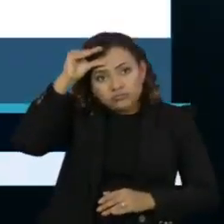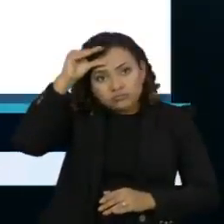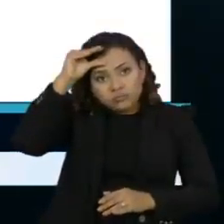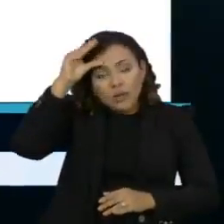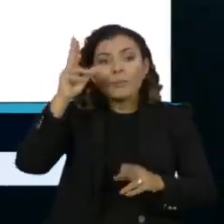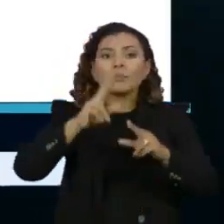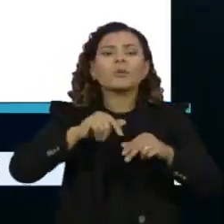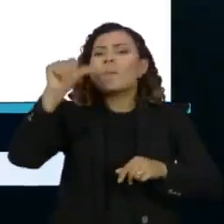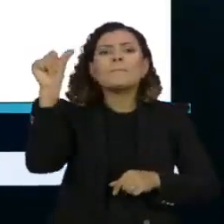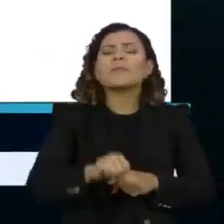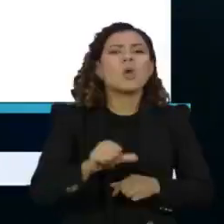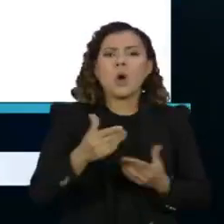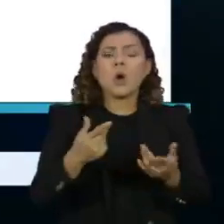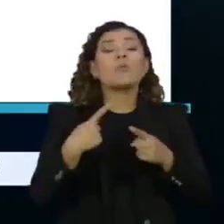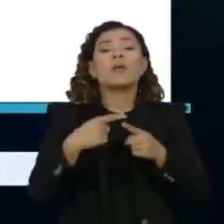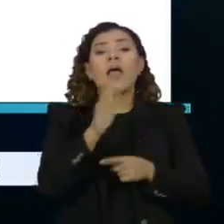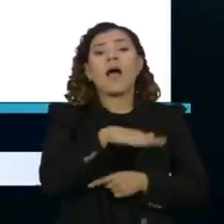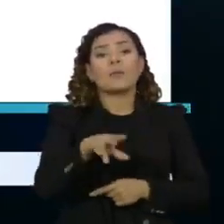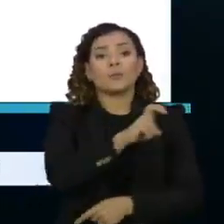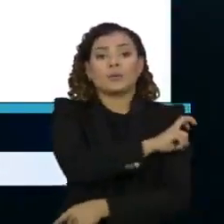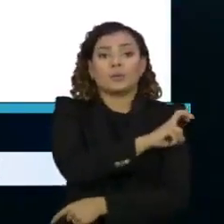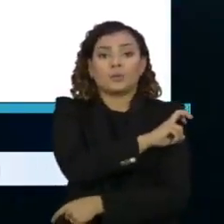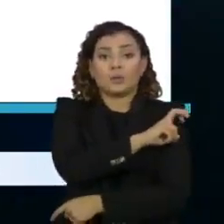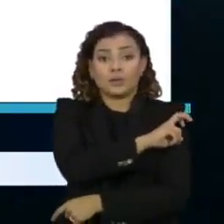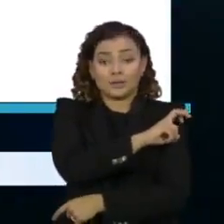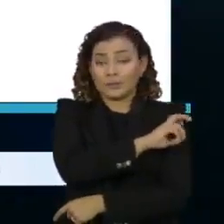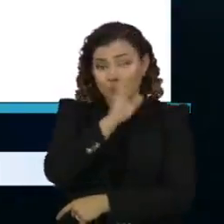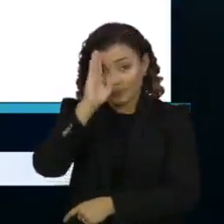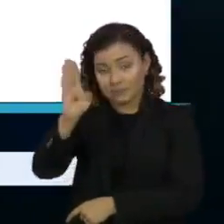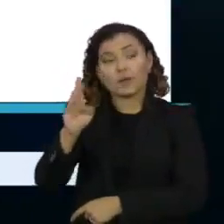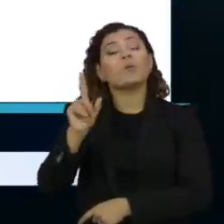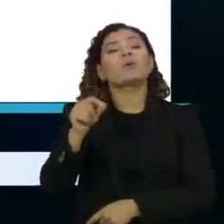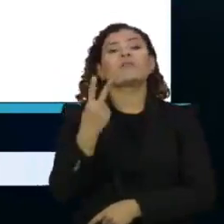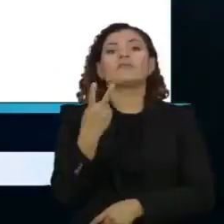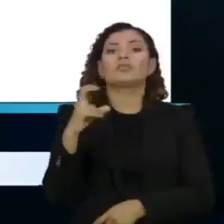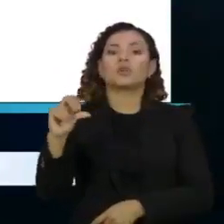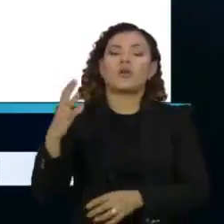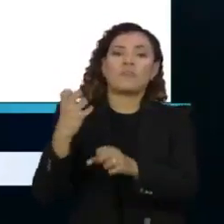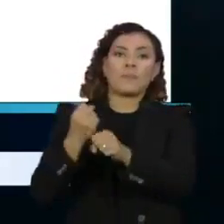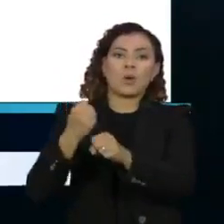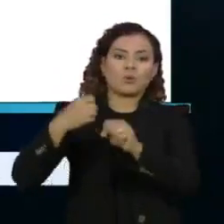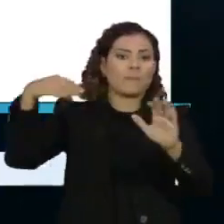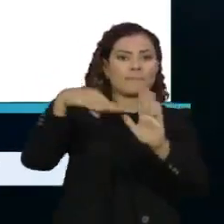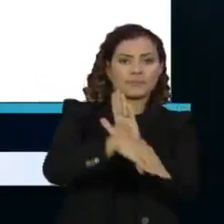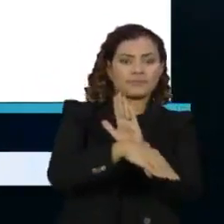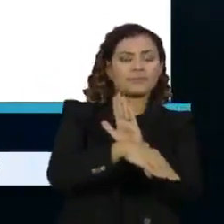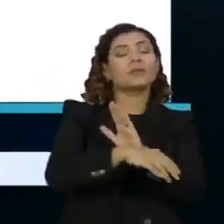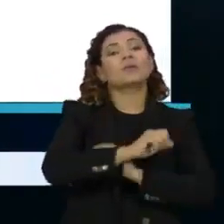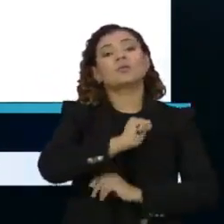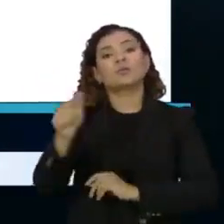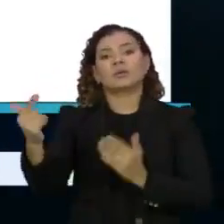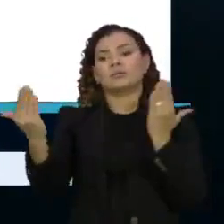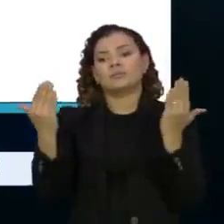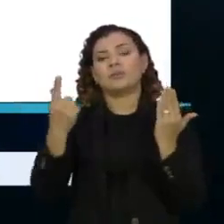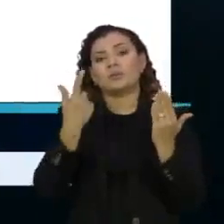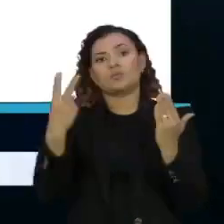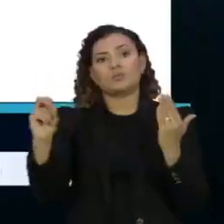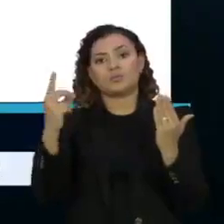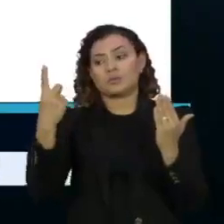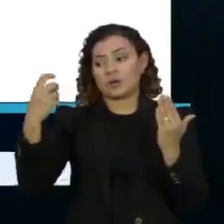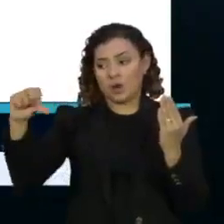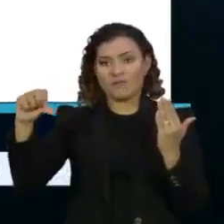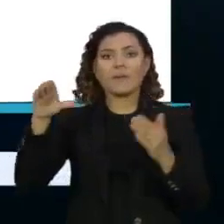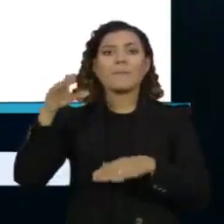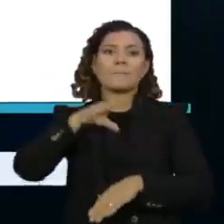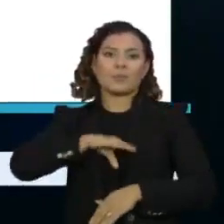pior desempenho foi entre os alunos do quinto ano. 29 pontos a menos do que em 2019 em língua portuguesa,